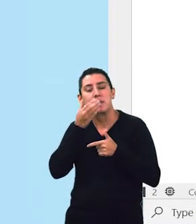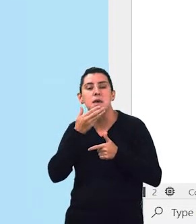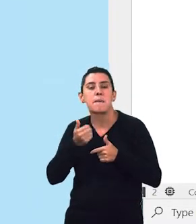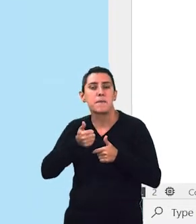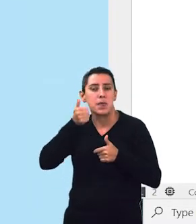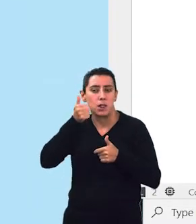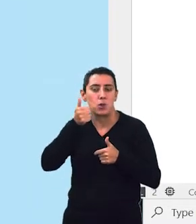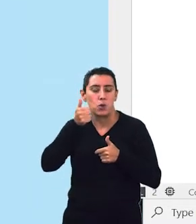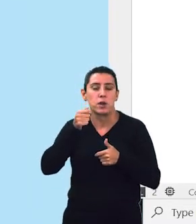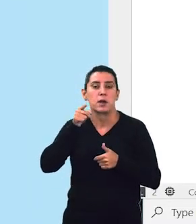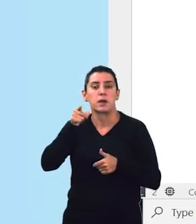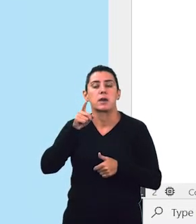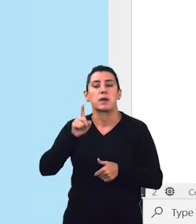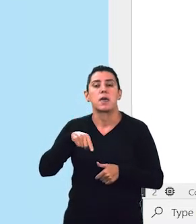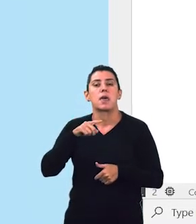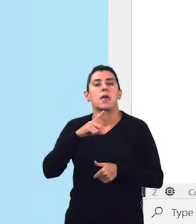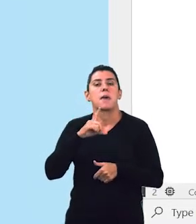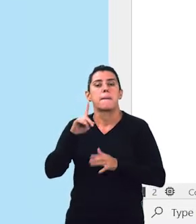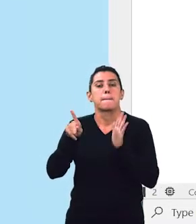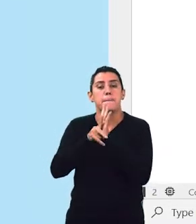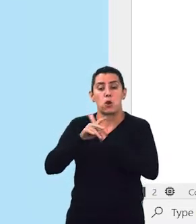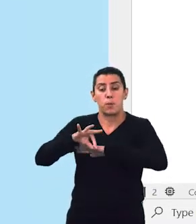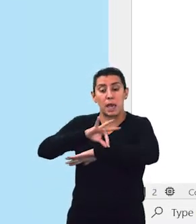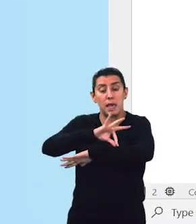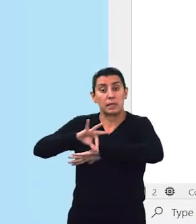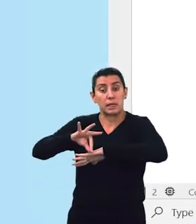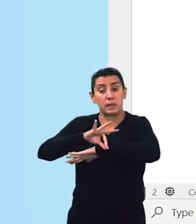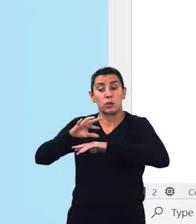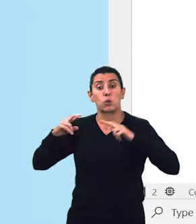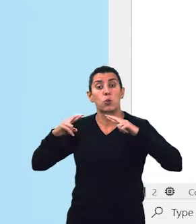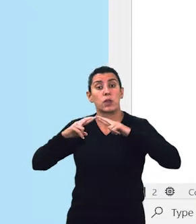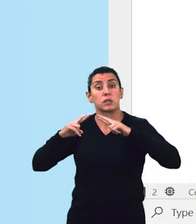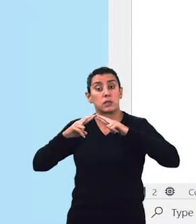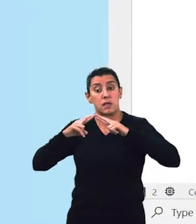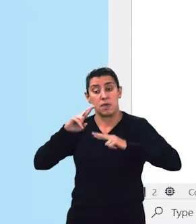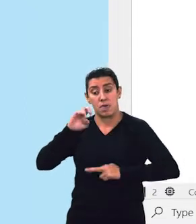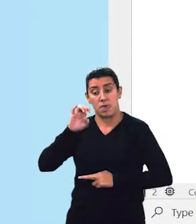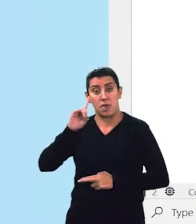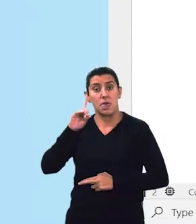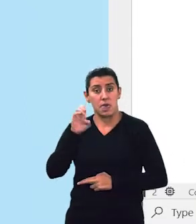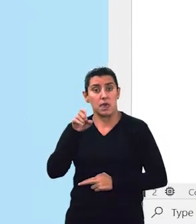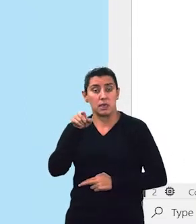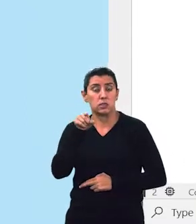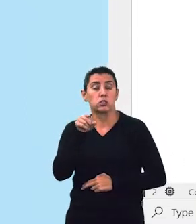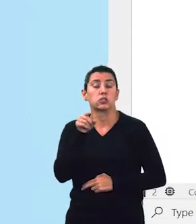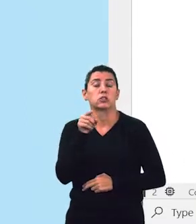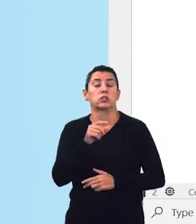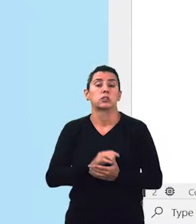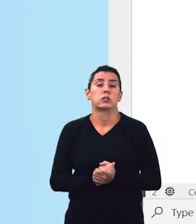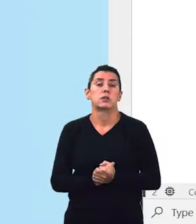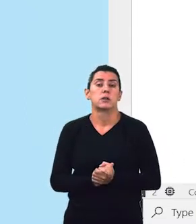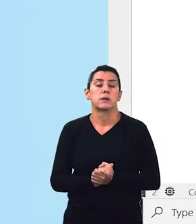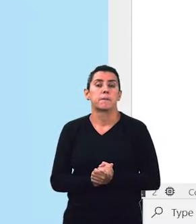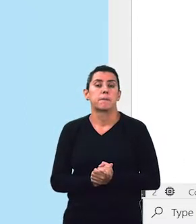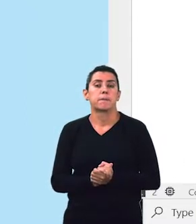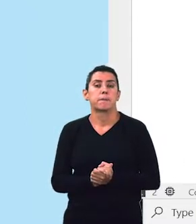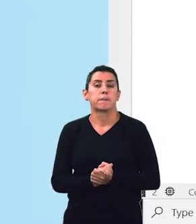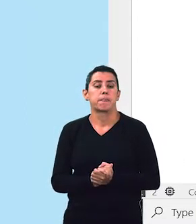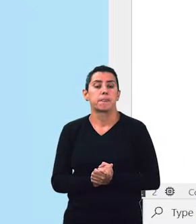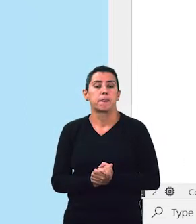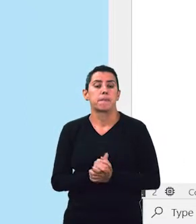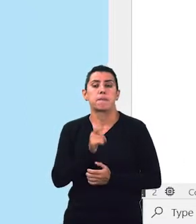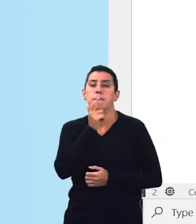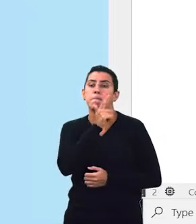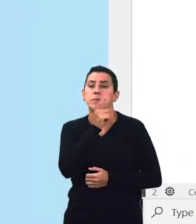Nesse caso, é uma arquitetura de rede para se identificar dígitos